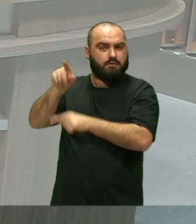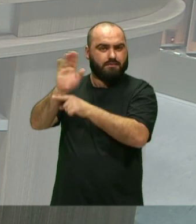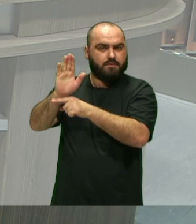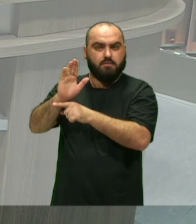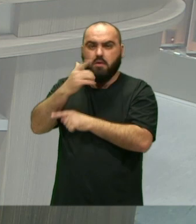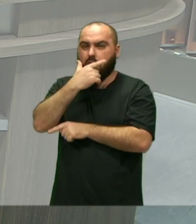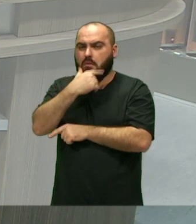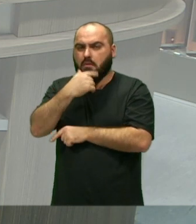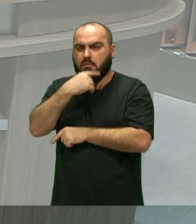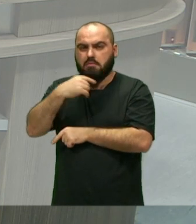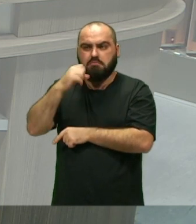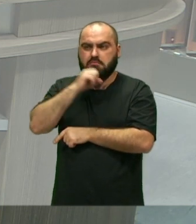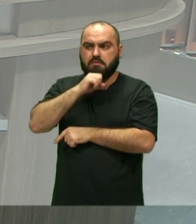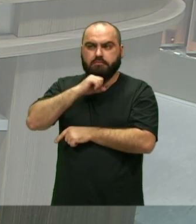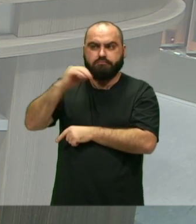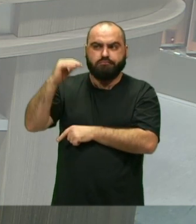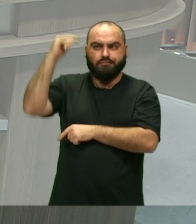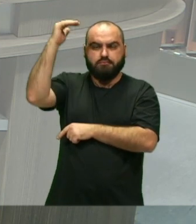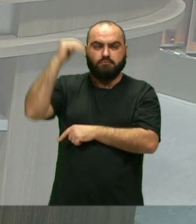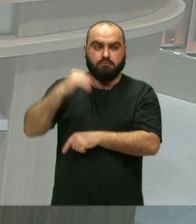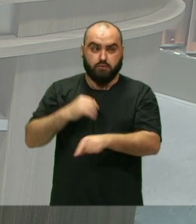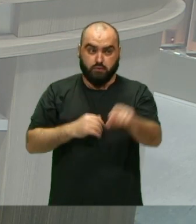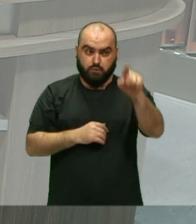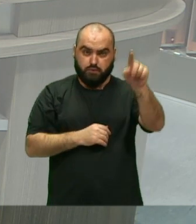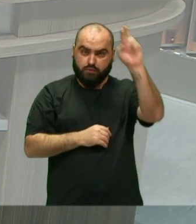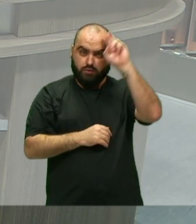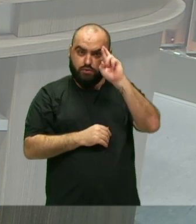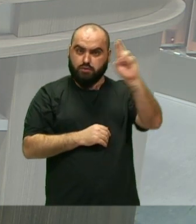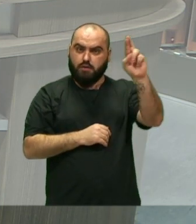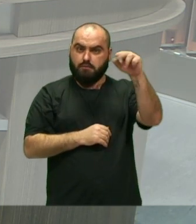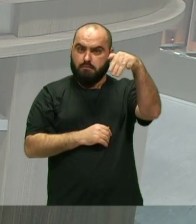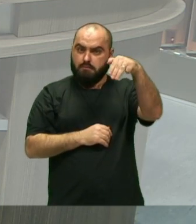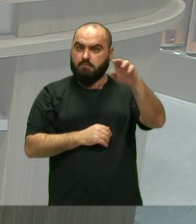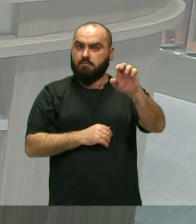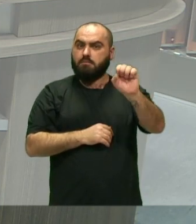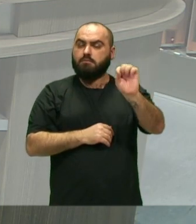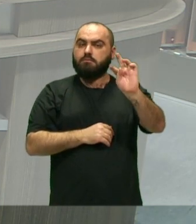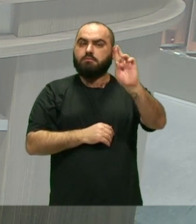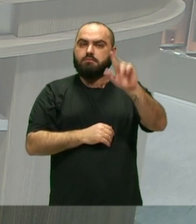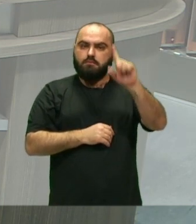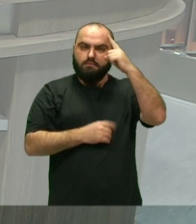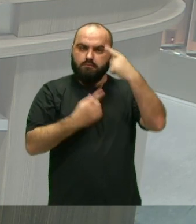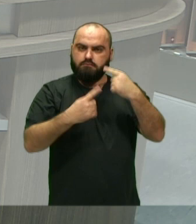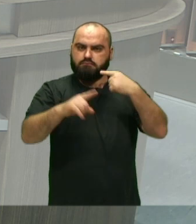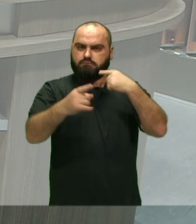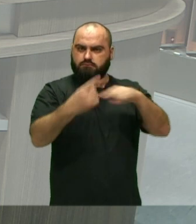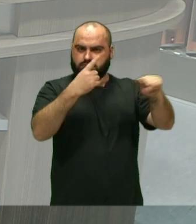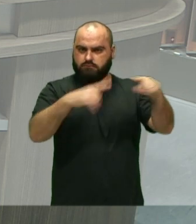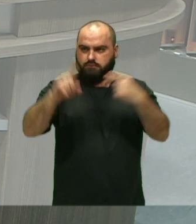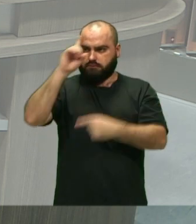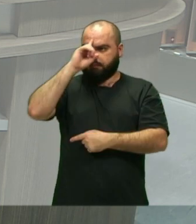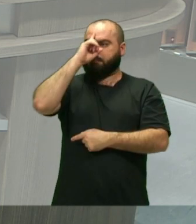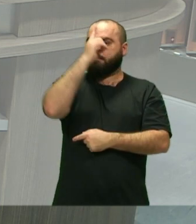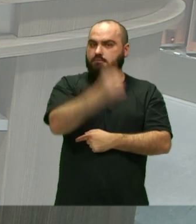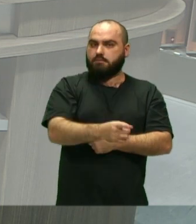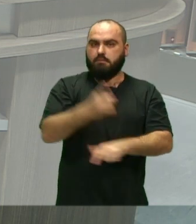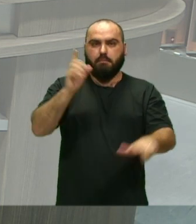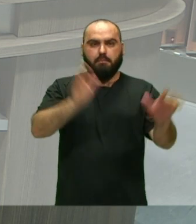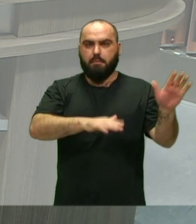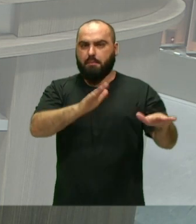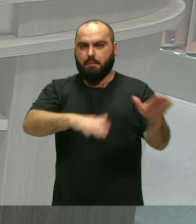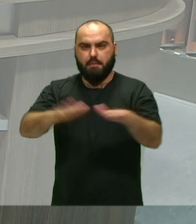Os mais velhos E tal Quando você Se torna Mestra Que é aquela Que comanda O maracatu Que faz A